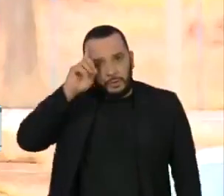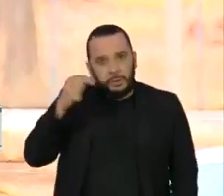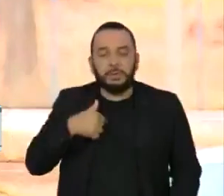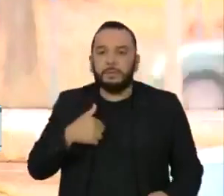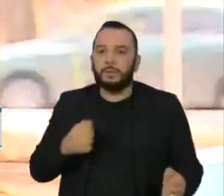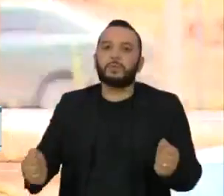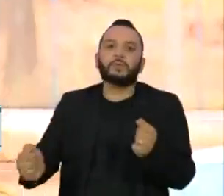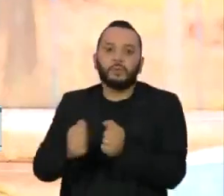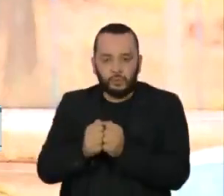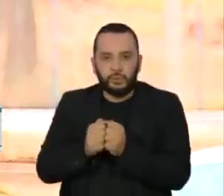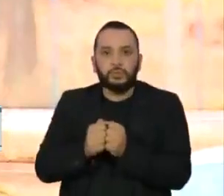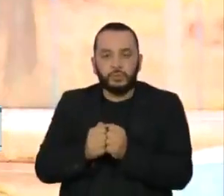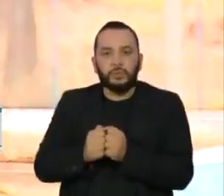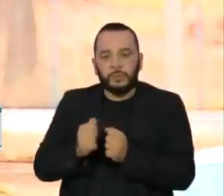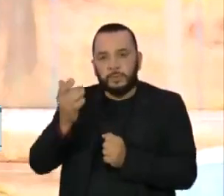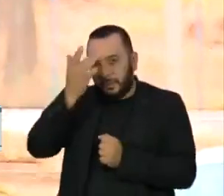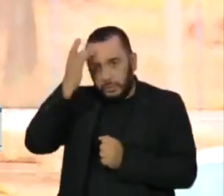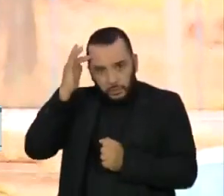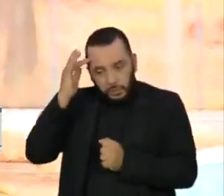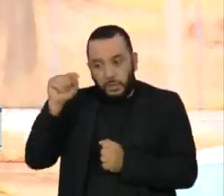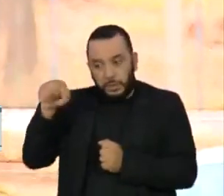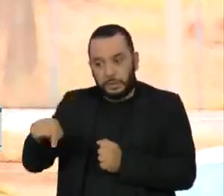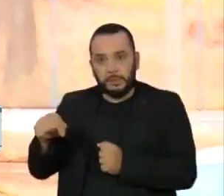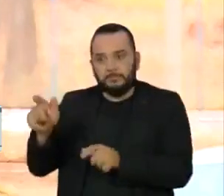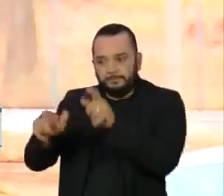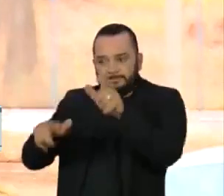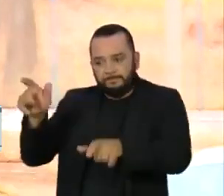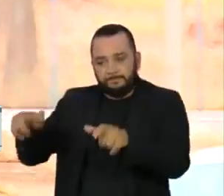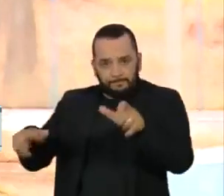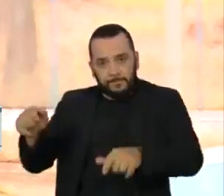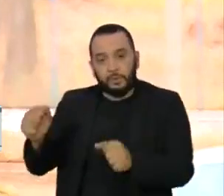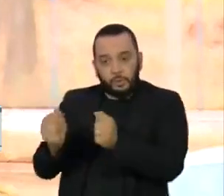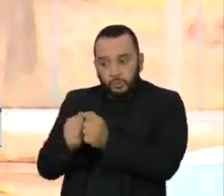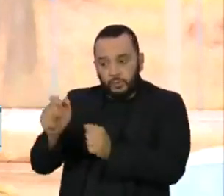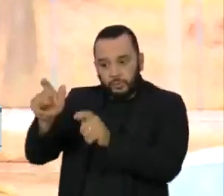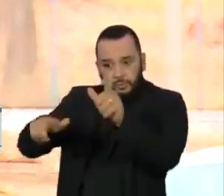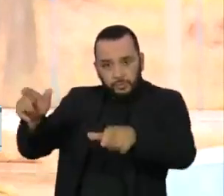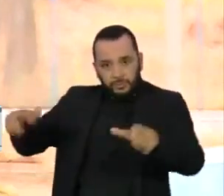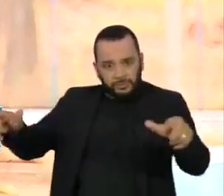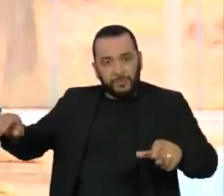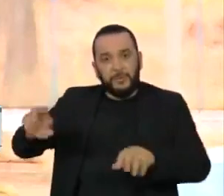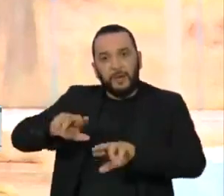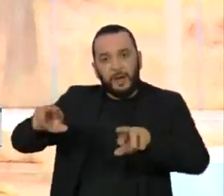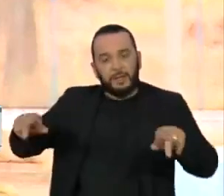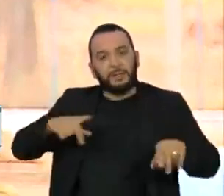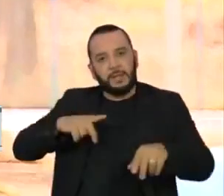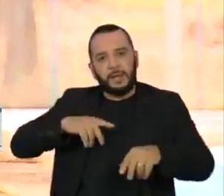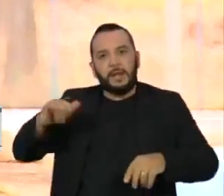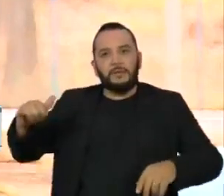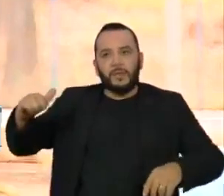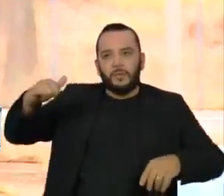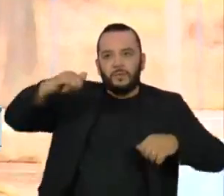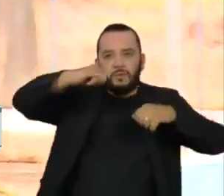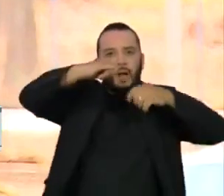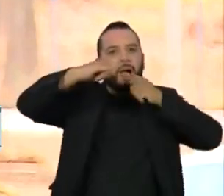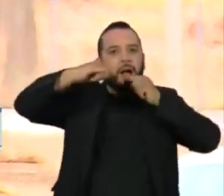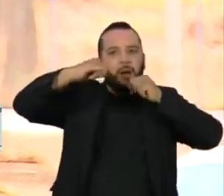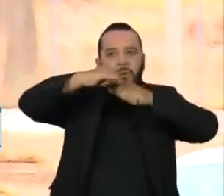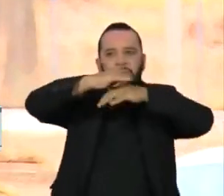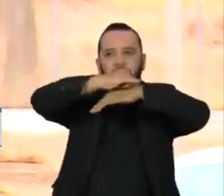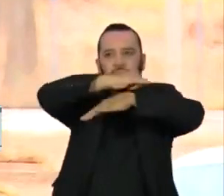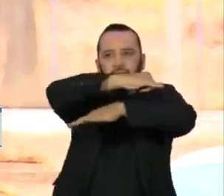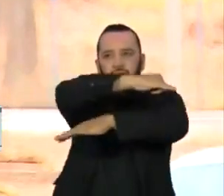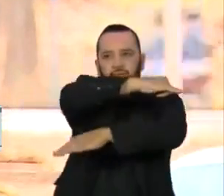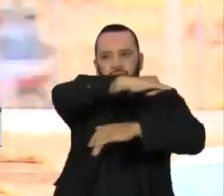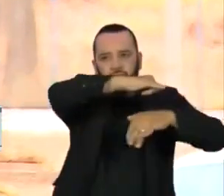brigadistas em solo, três aviões dos bombeiros realizam o combate a um incêndio no local. Os trabalhos seguem,